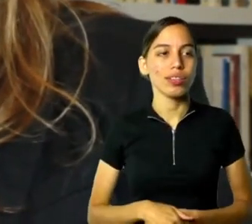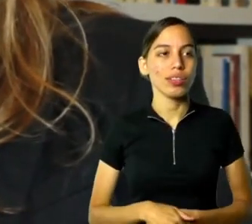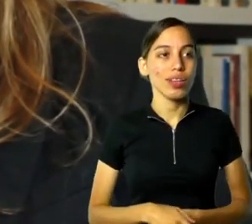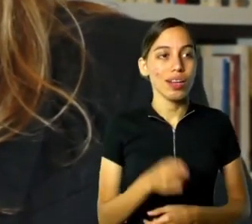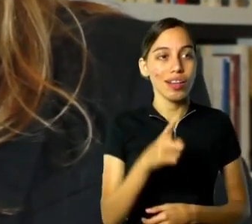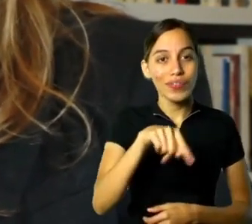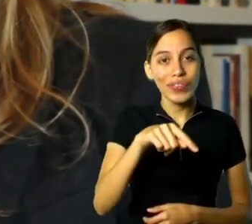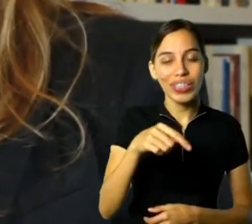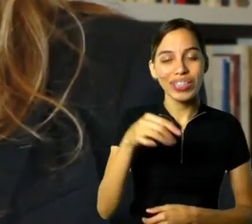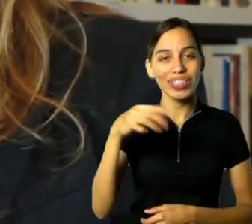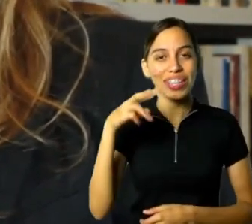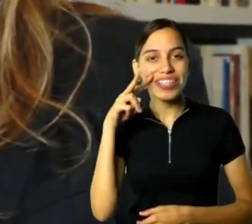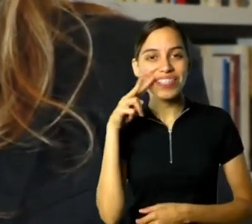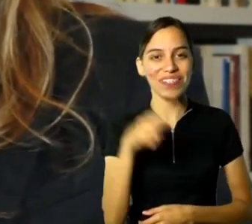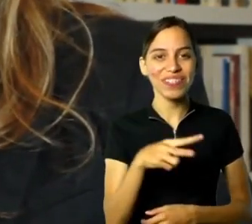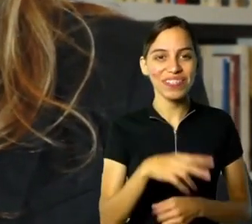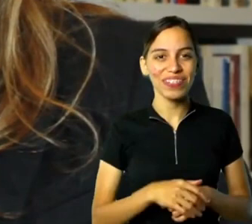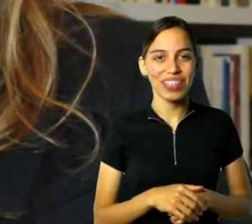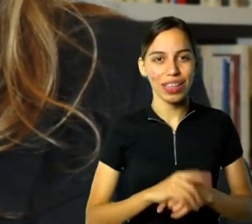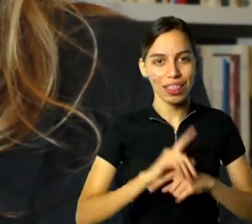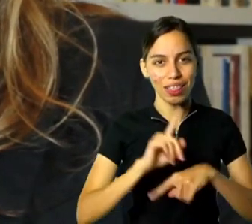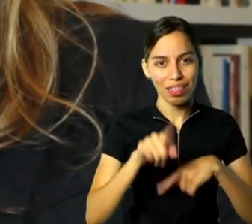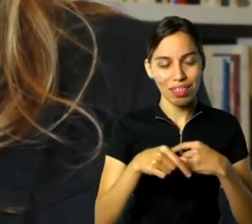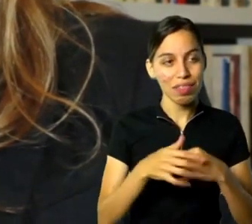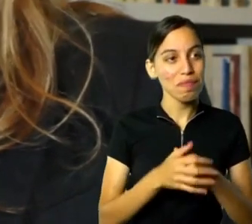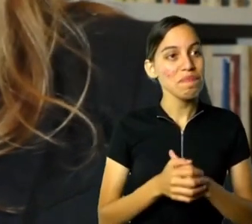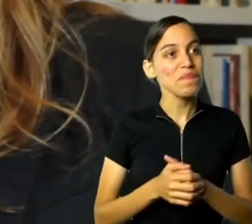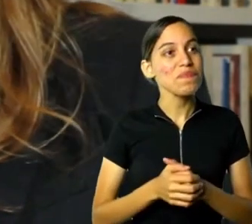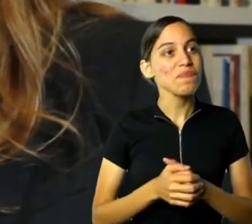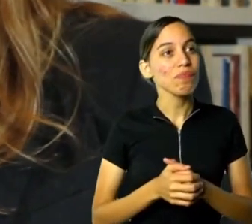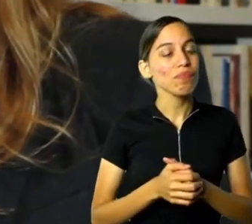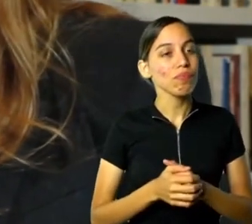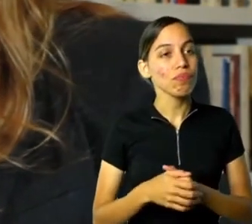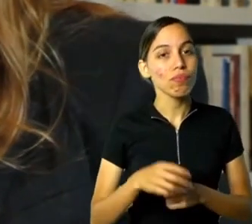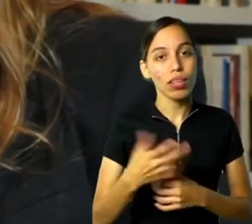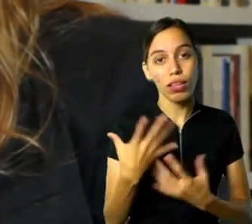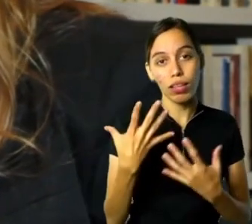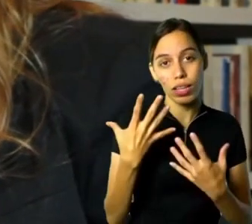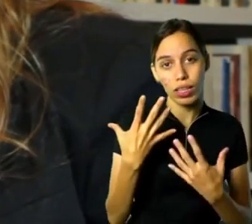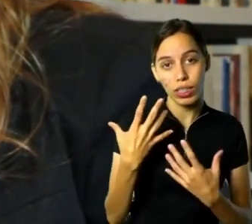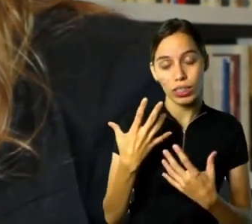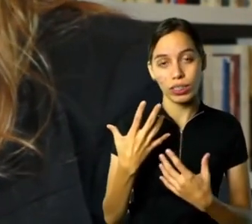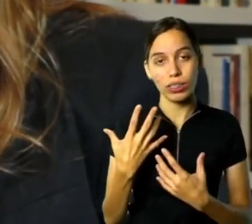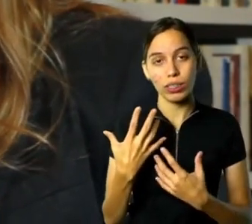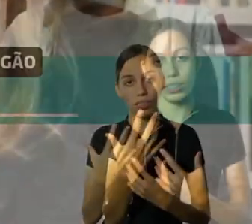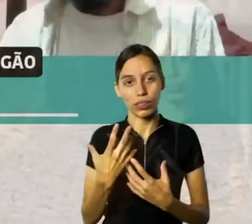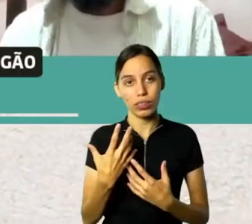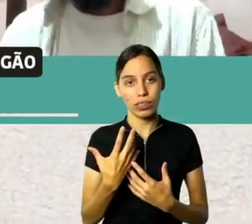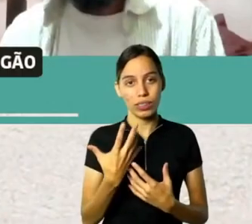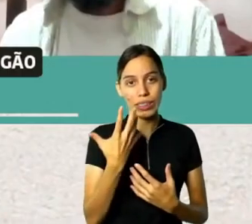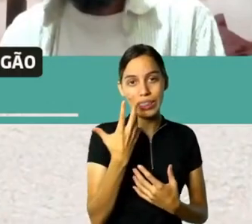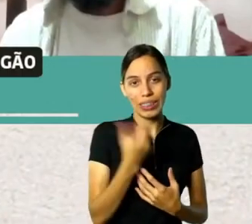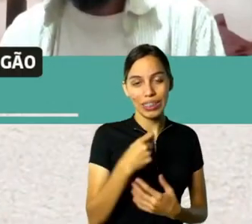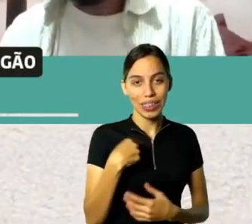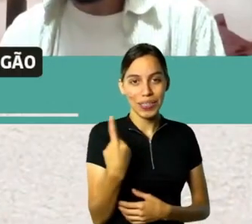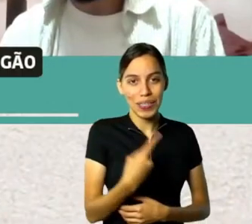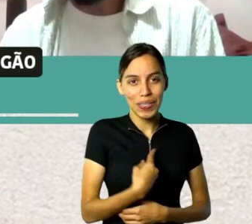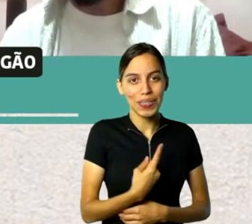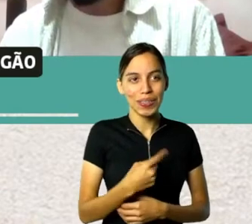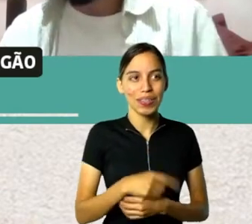e seguir com o arroba sempre um papo nas redes sociais. É isso. Muito obrigada, João. Até a próxima.